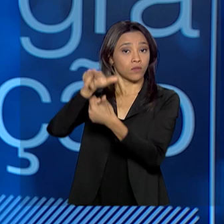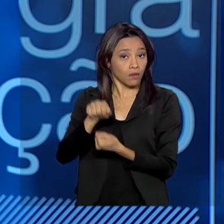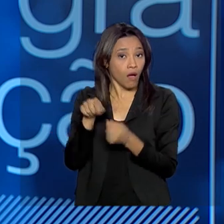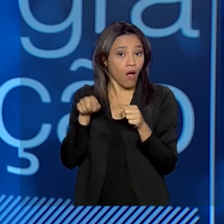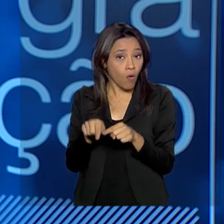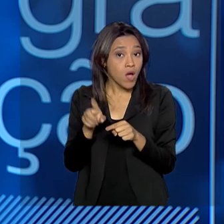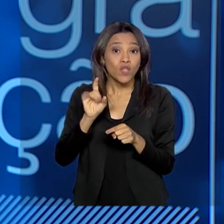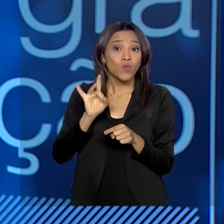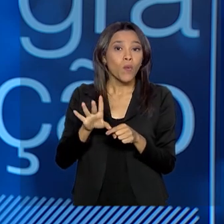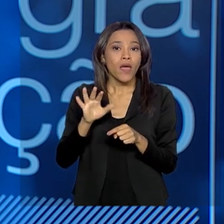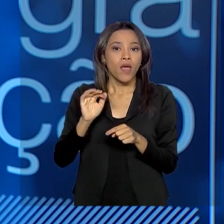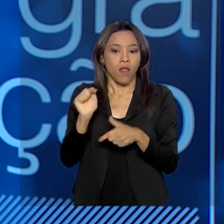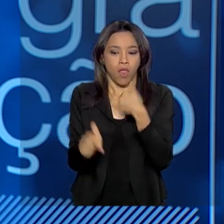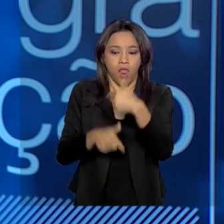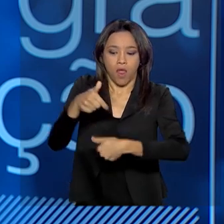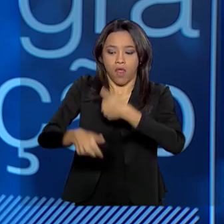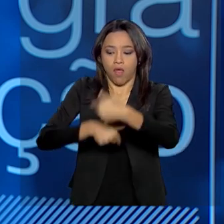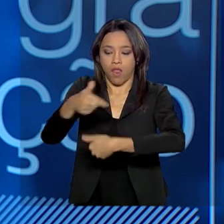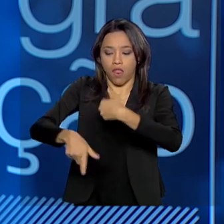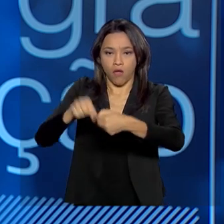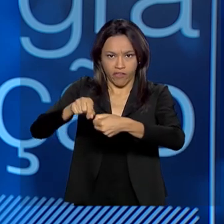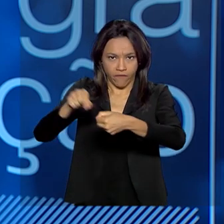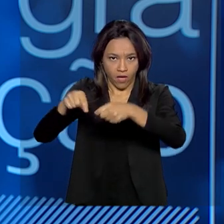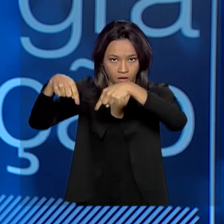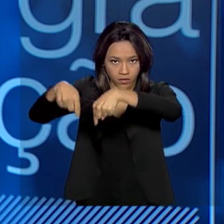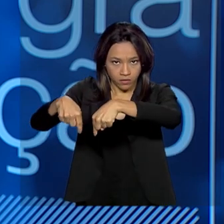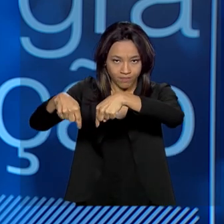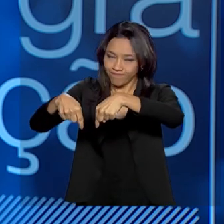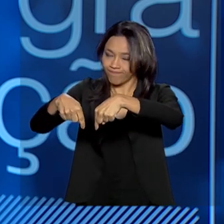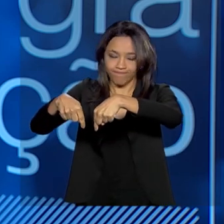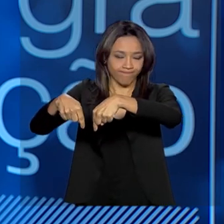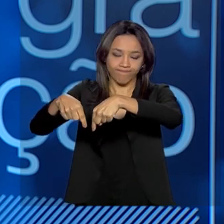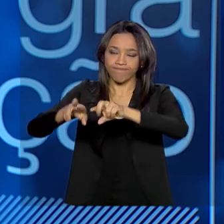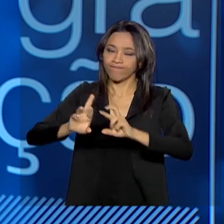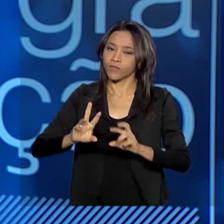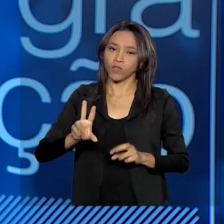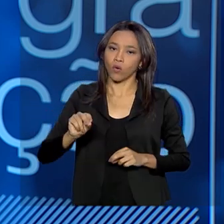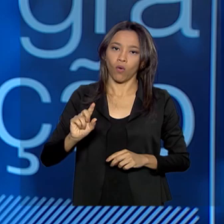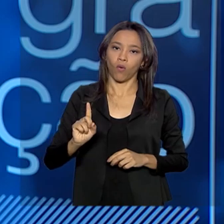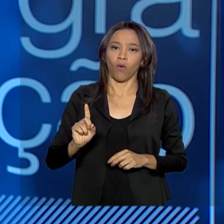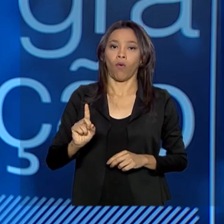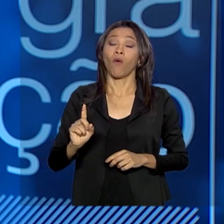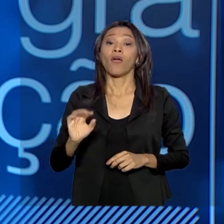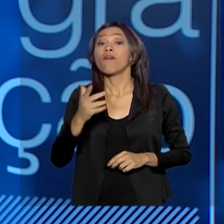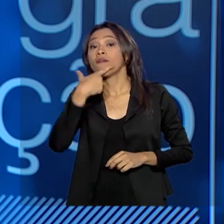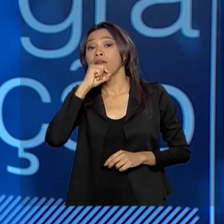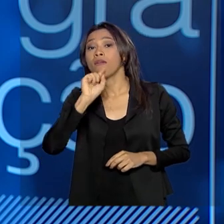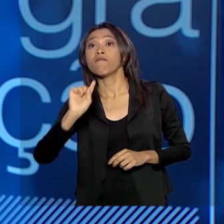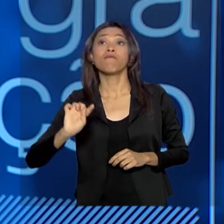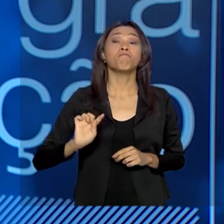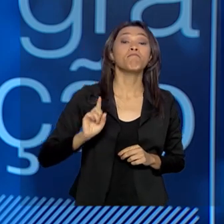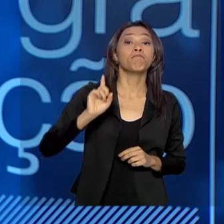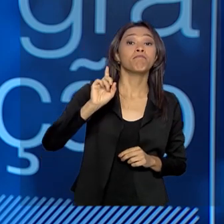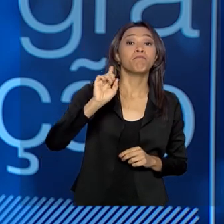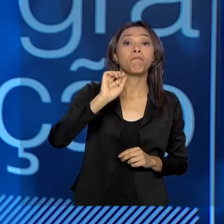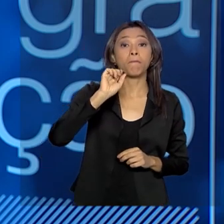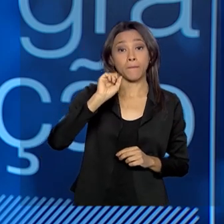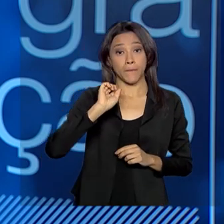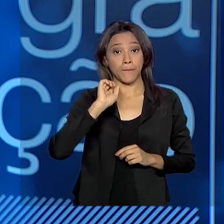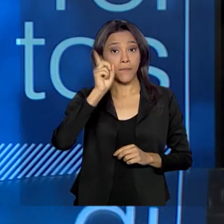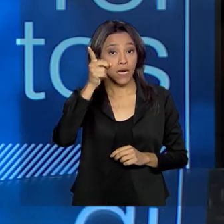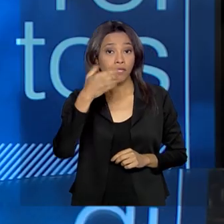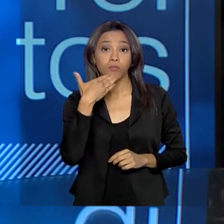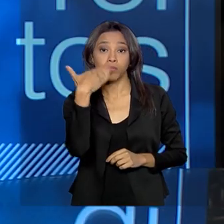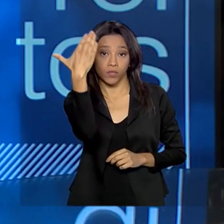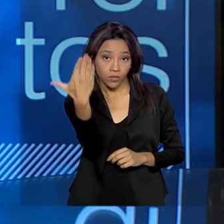executivo. Quem executa essas... quem vai lá ao estrangeiro, quem manda o pedido ao